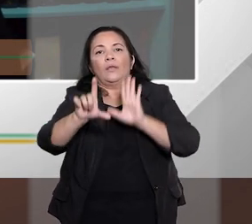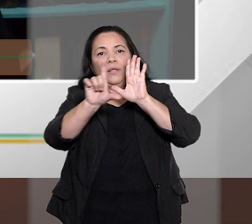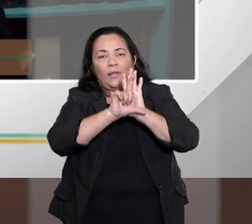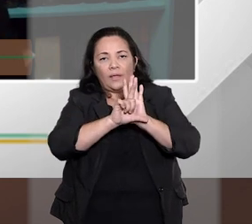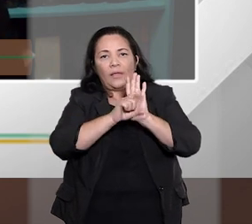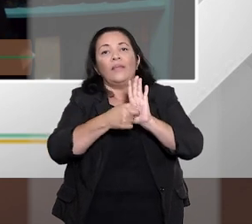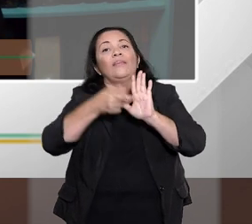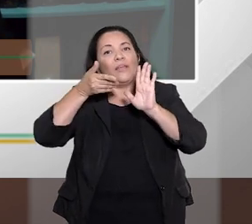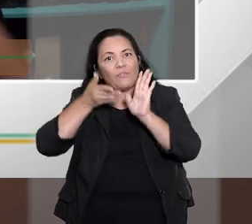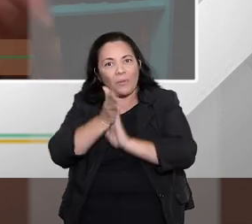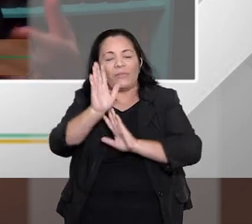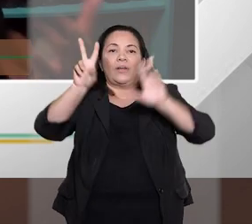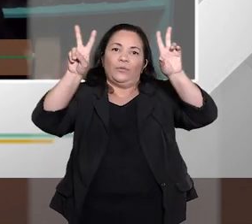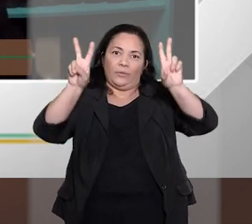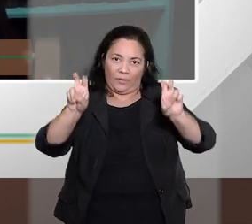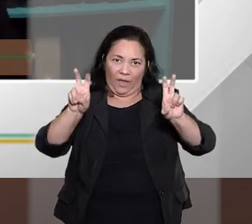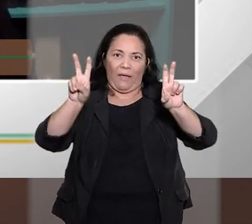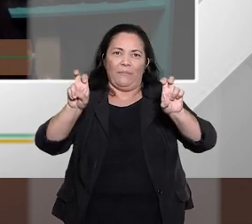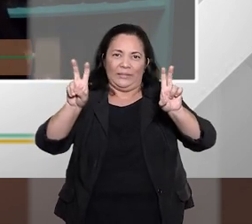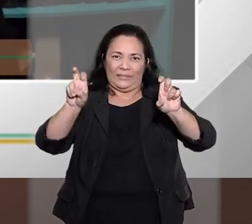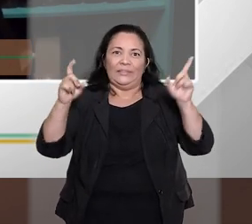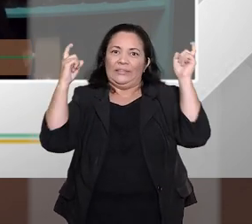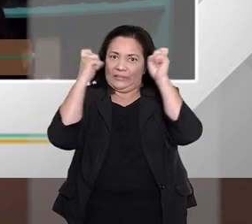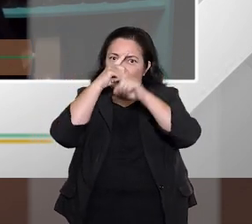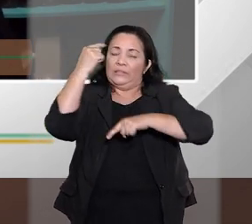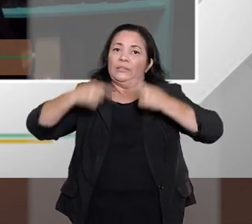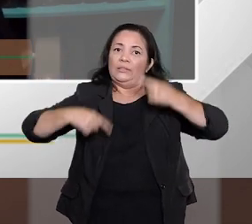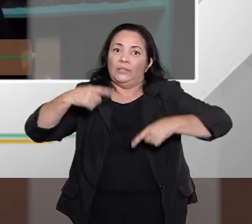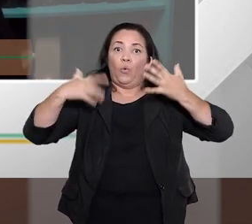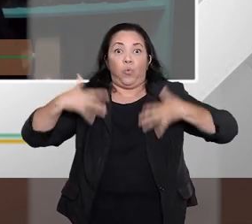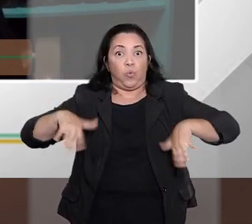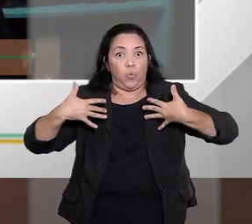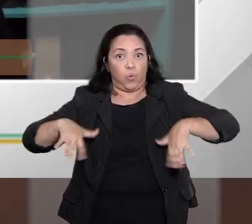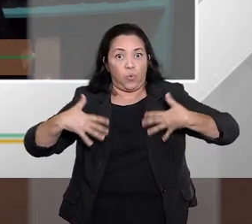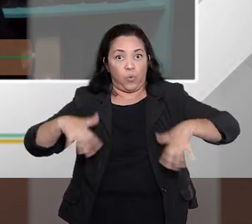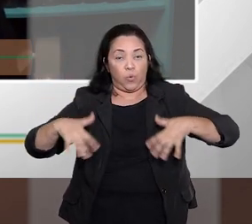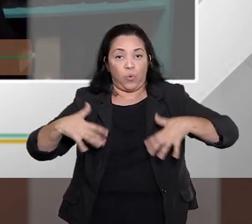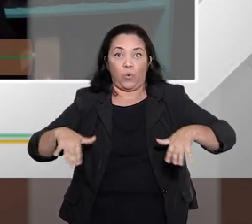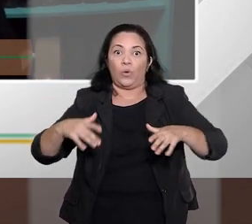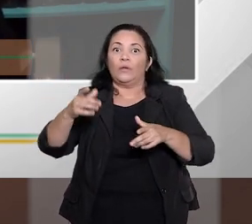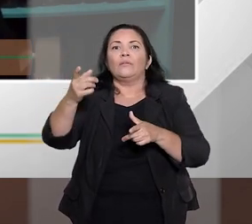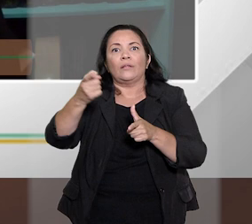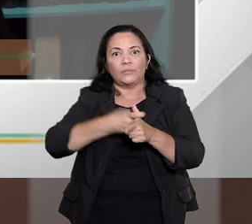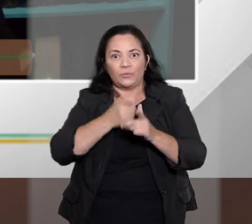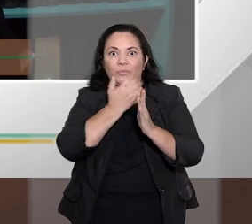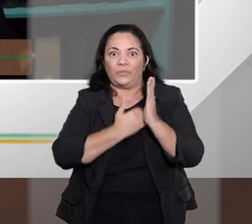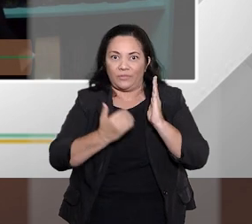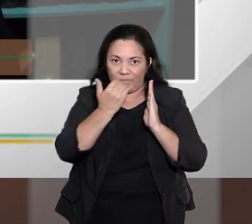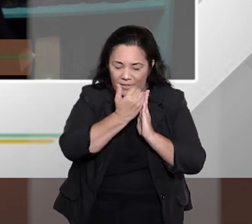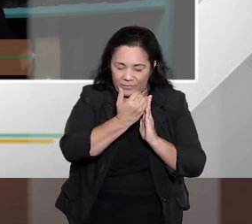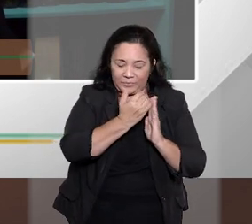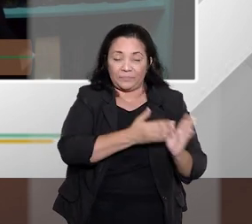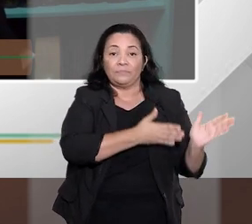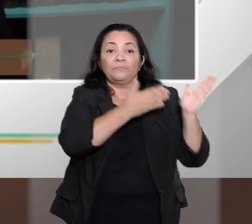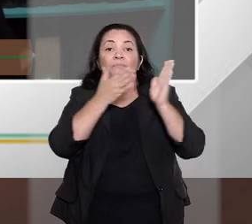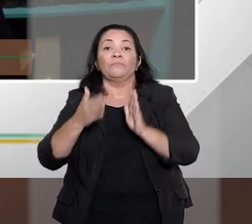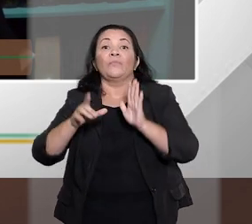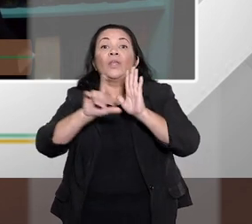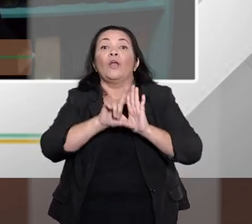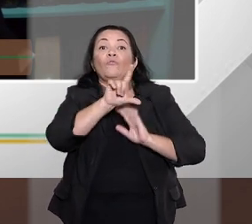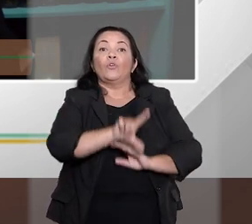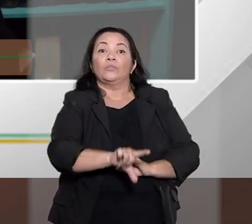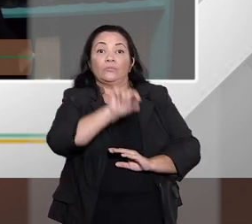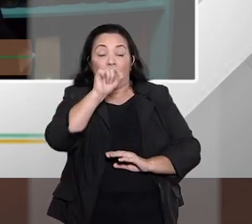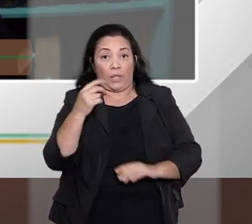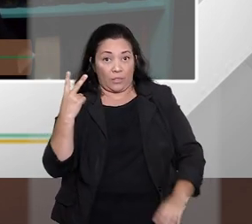tema tão polêmico, que poderia ser tido como tão polêmico. E eu vou destacar aqui, pelo menos,